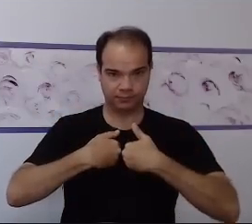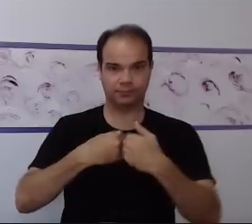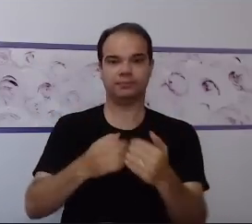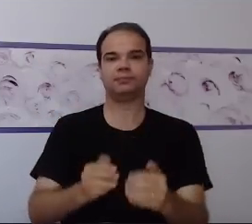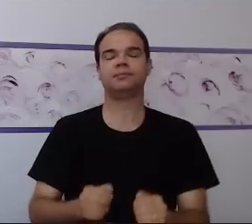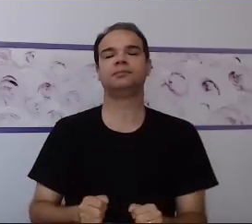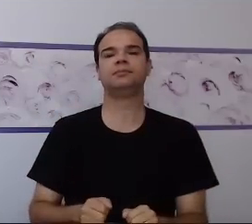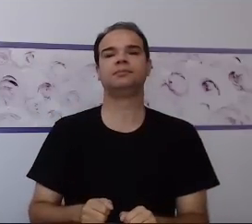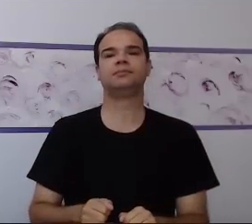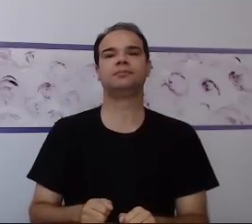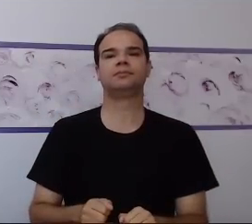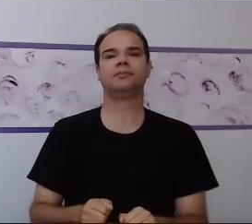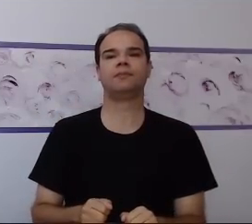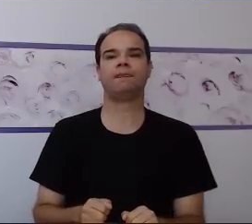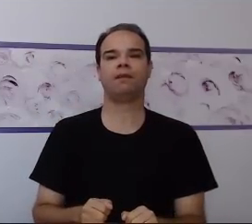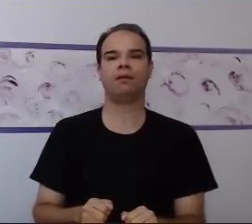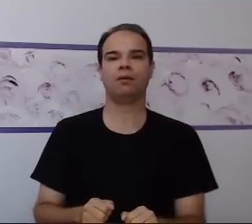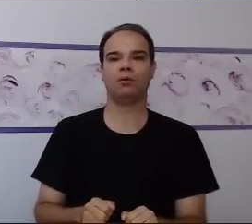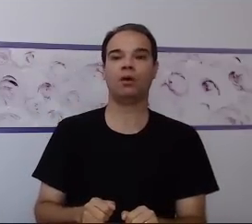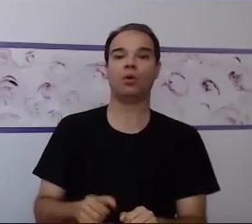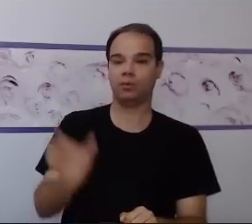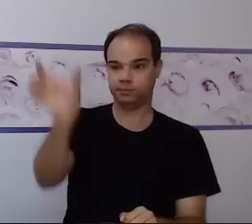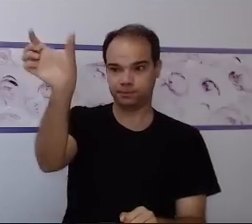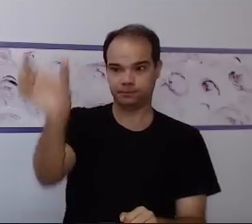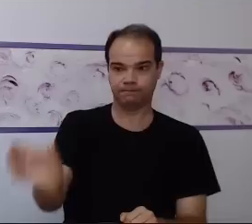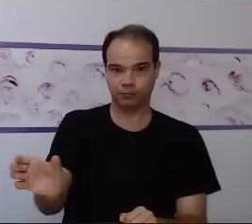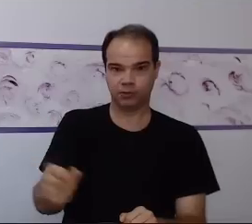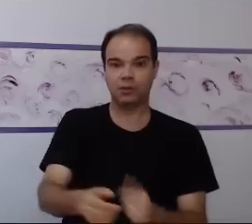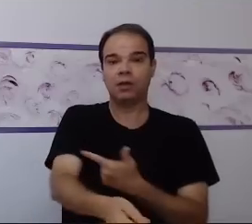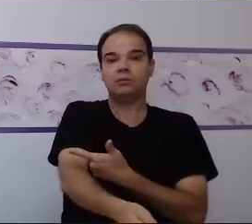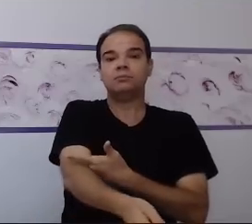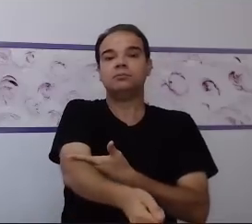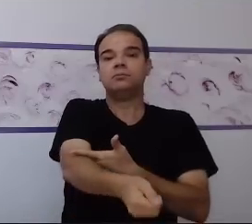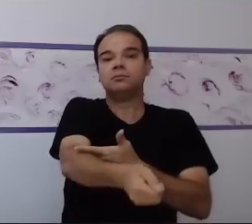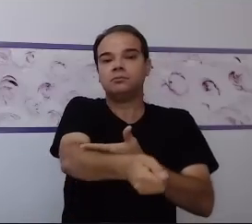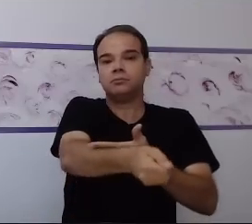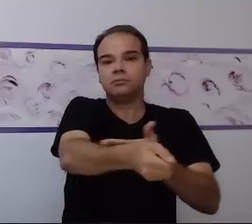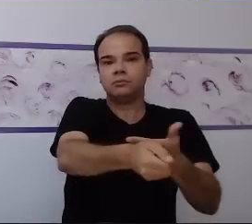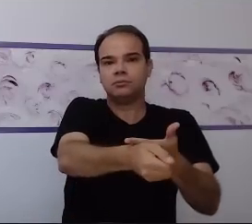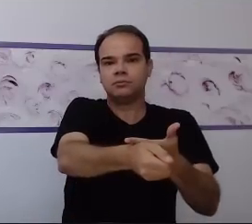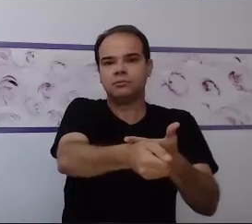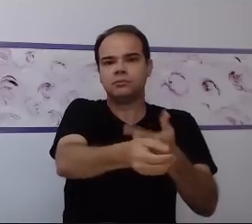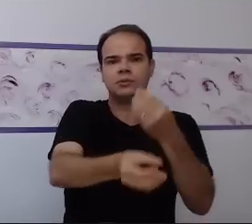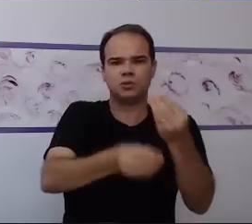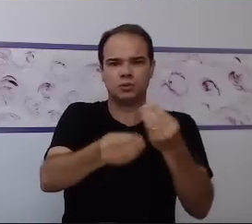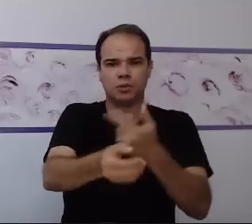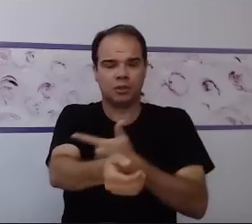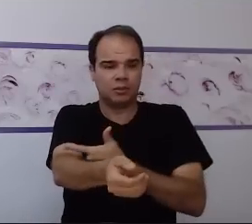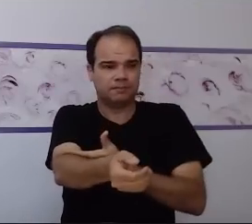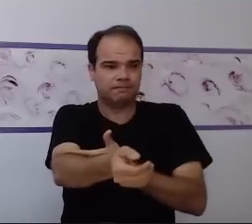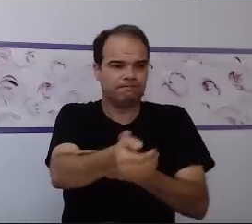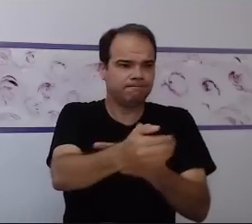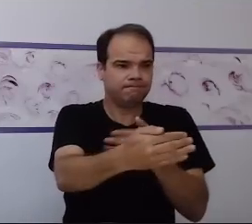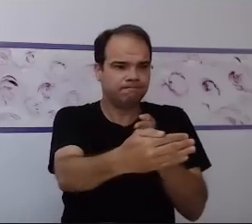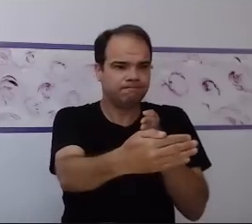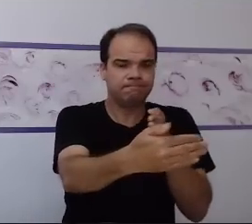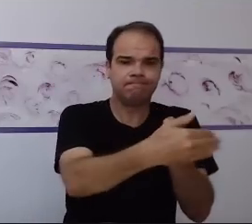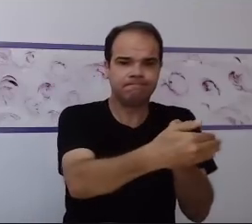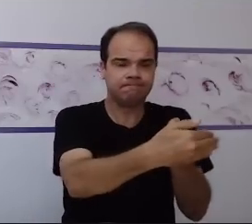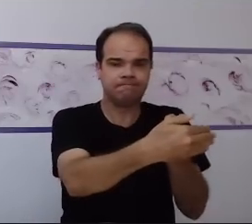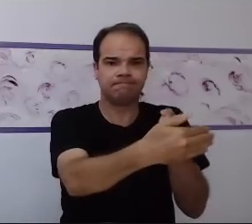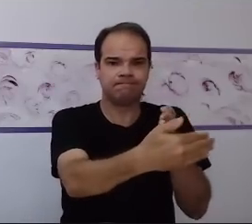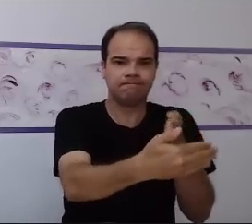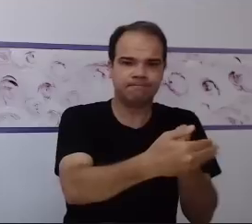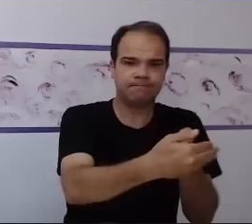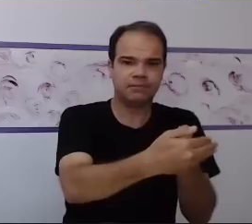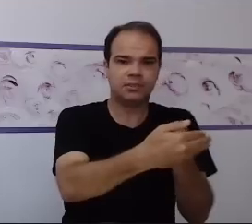autista. Quando nós falamos de comportamento, nós falamos de um comportamento restritivo. O que é isso? É uma